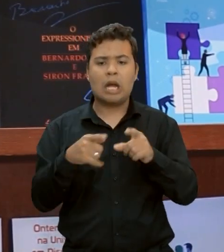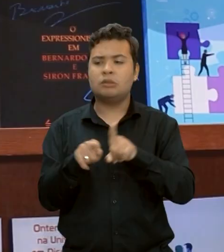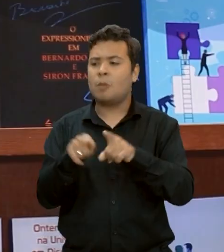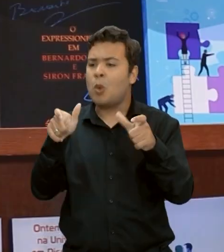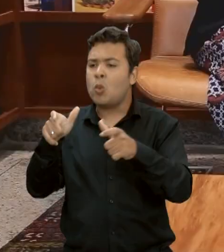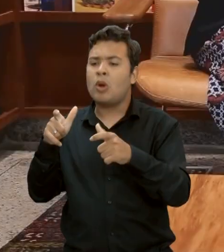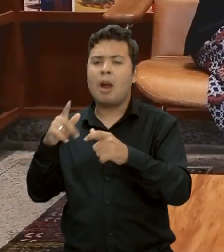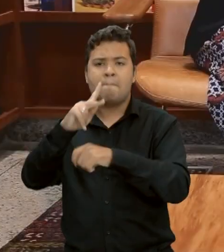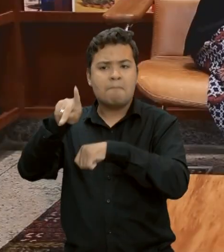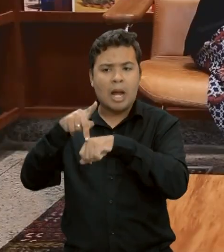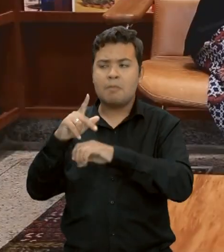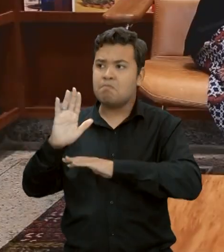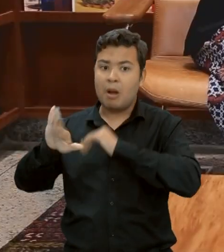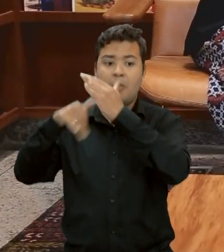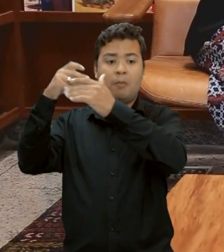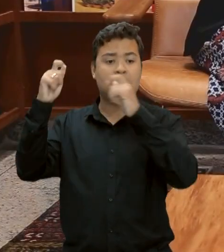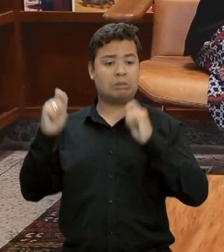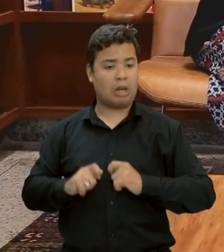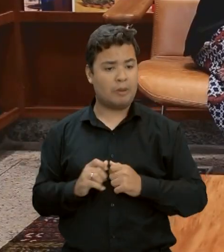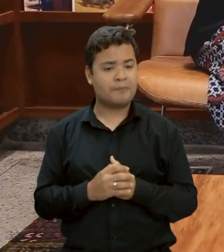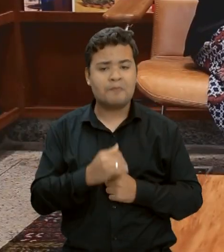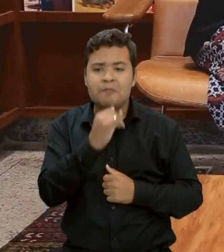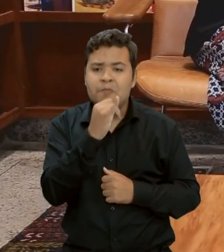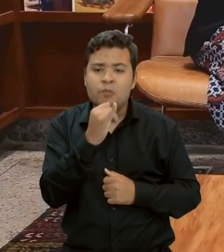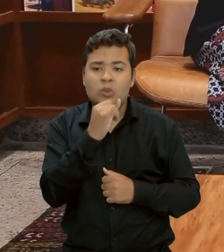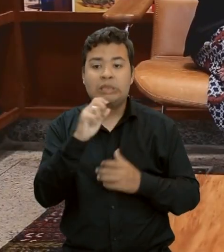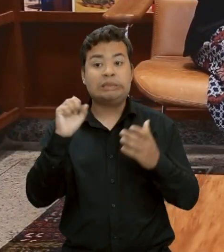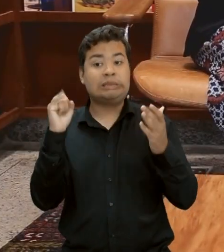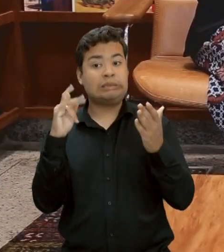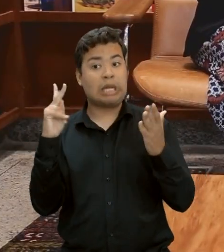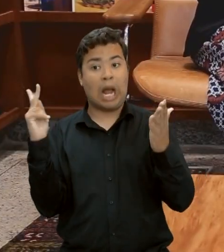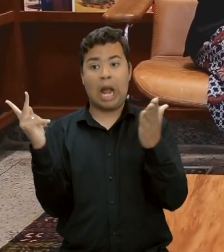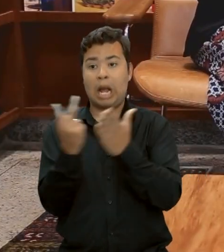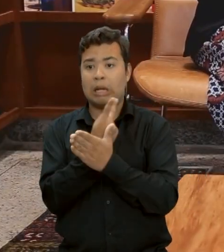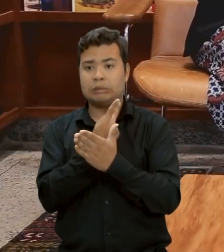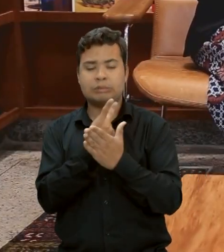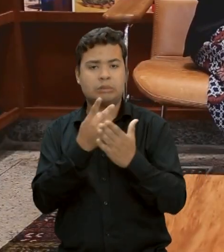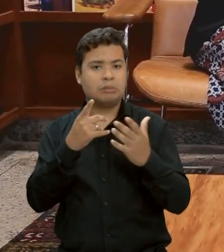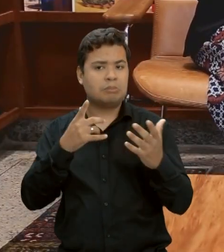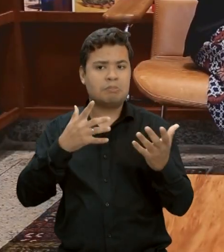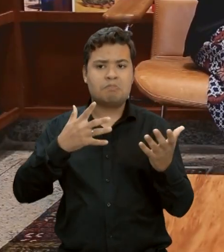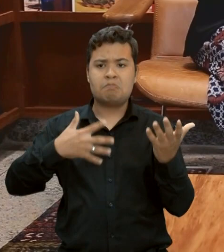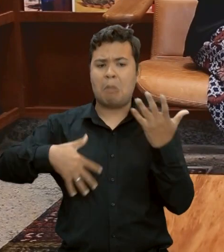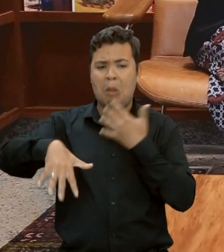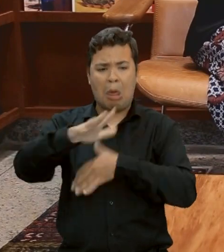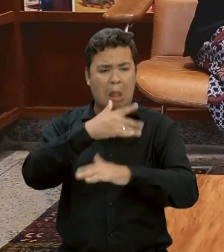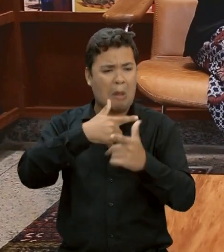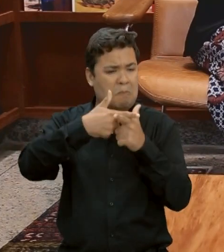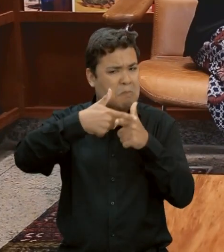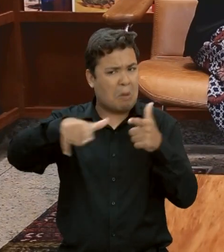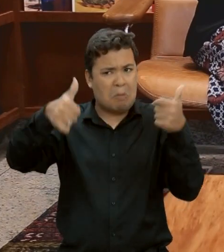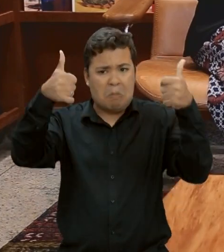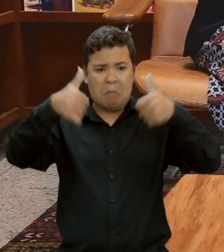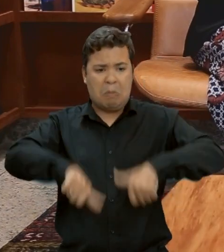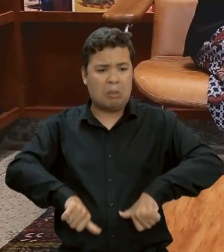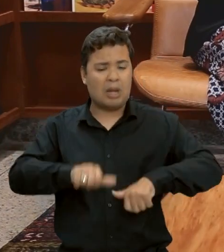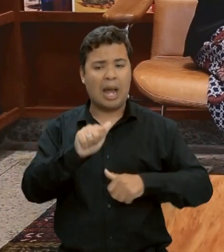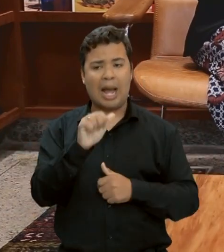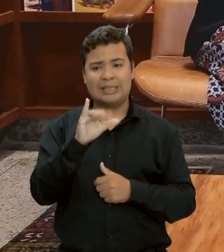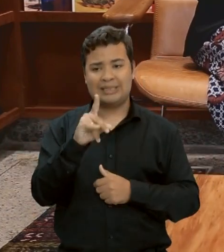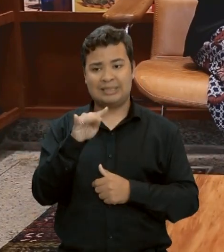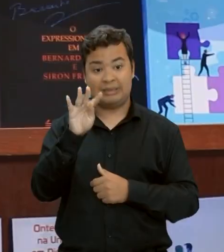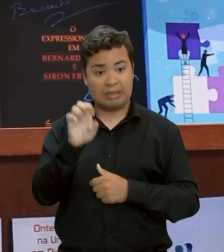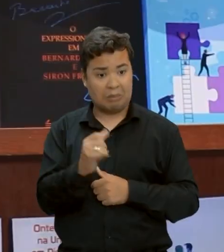de qualquer país. No caso, por exemplo, de acidentes. Quando você tem uma grande catástrofe, novamente você precisa das pontes para poder fazer